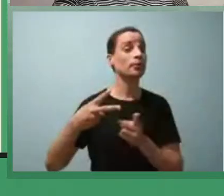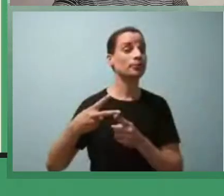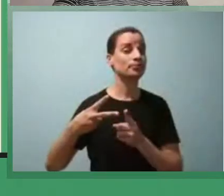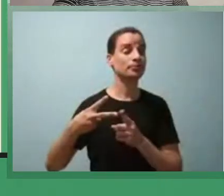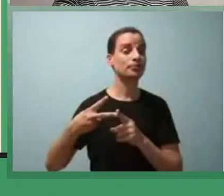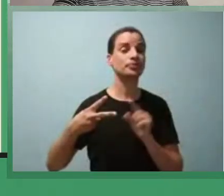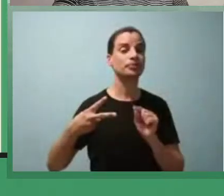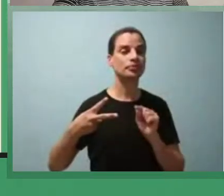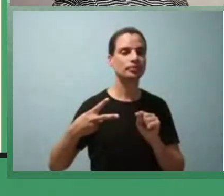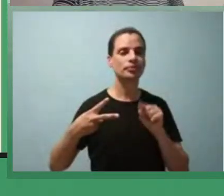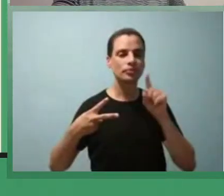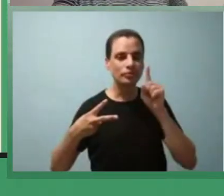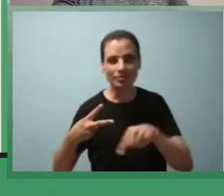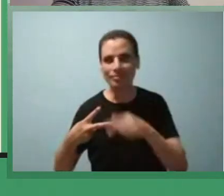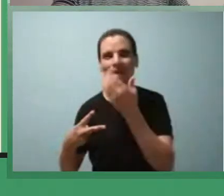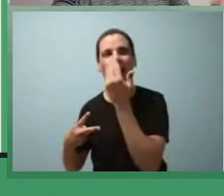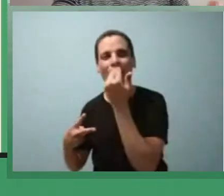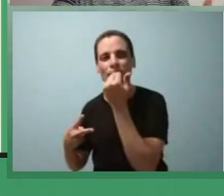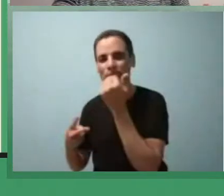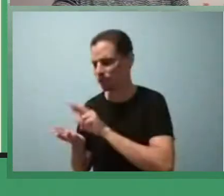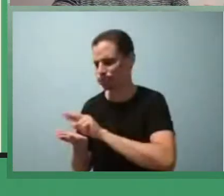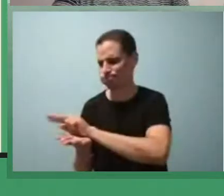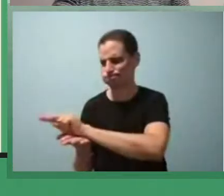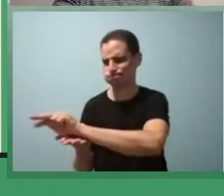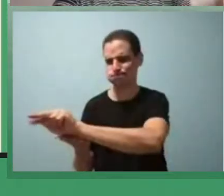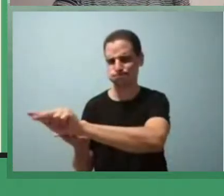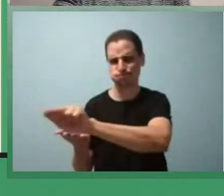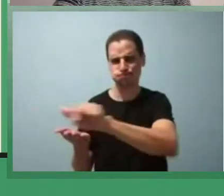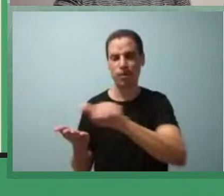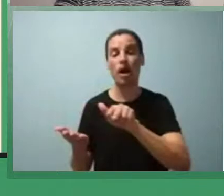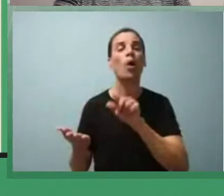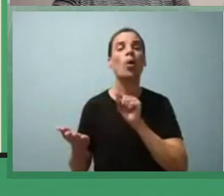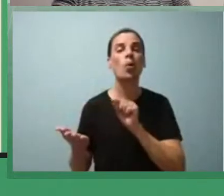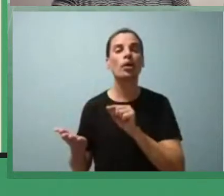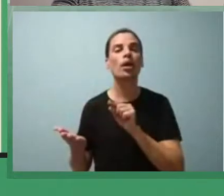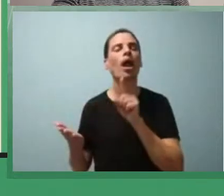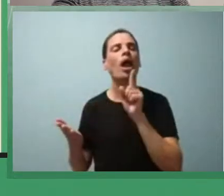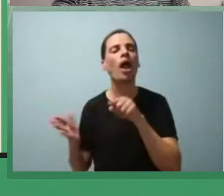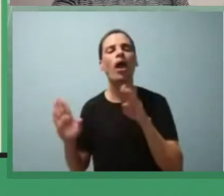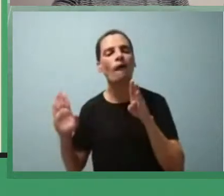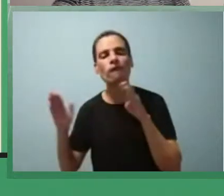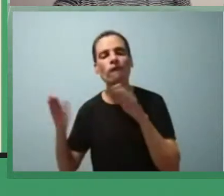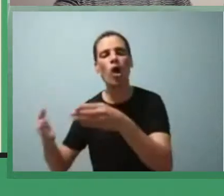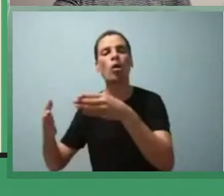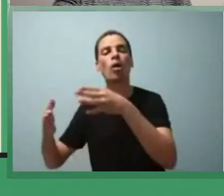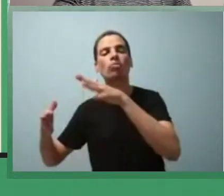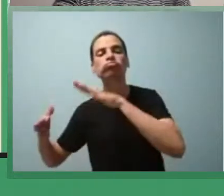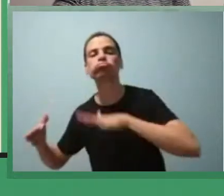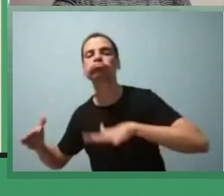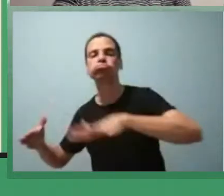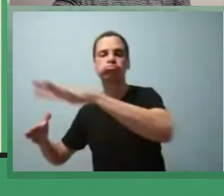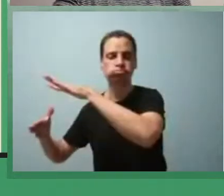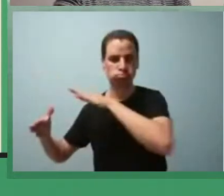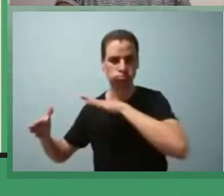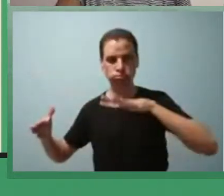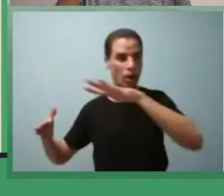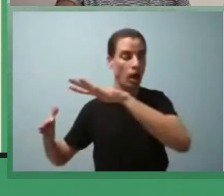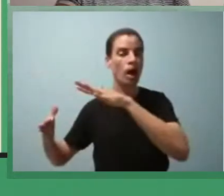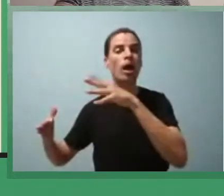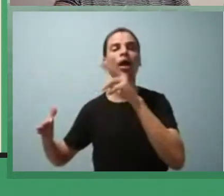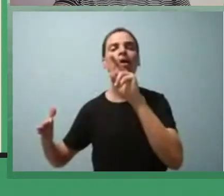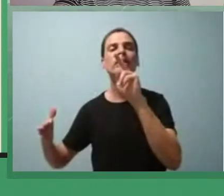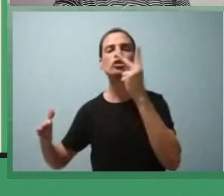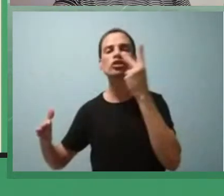dimensões do universo da alimentação e o foco aqui é fazer um panorama ali do histórico da alimentação